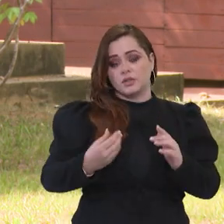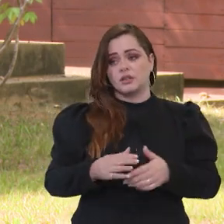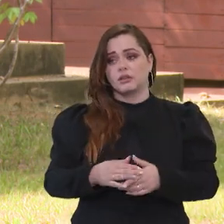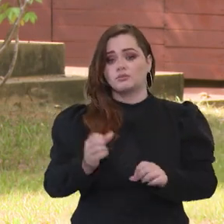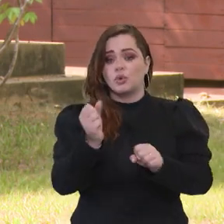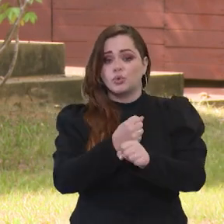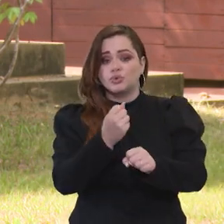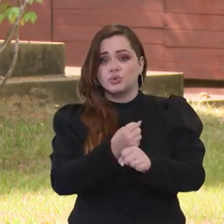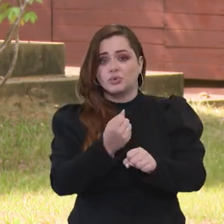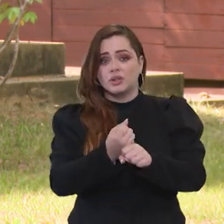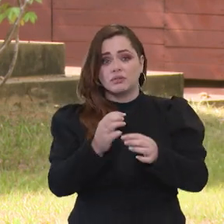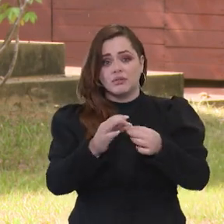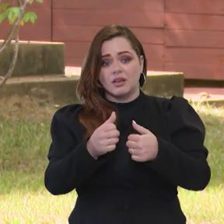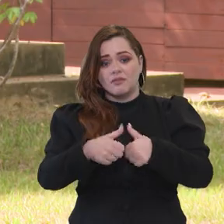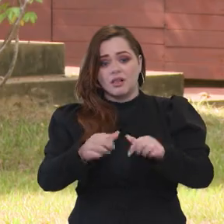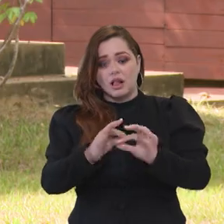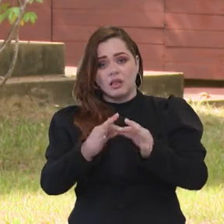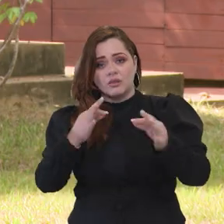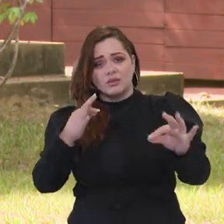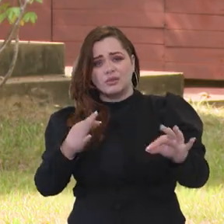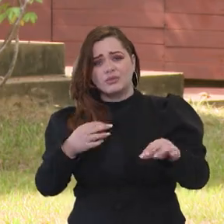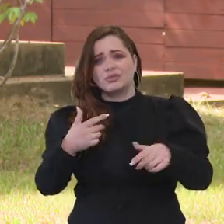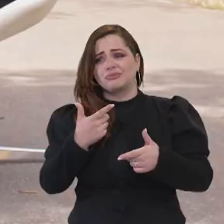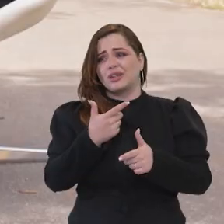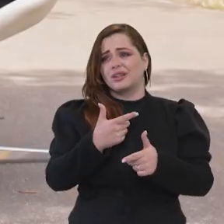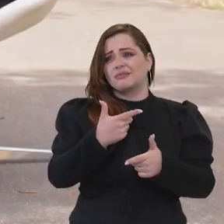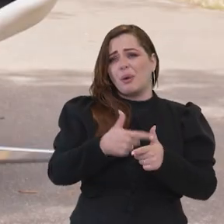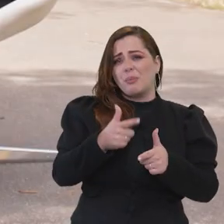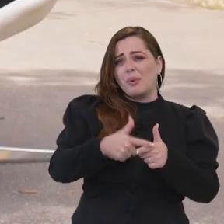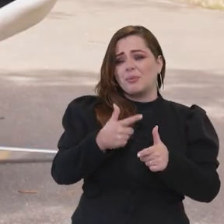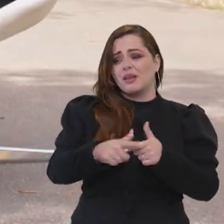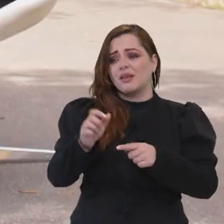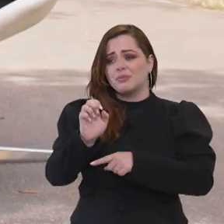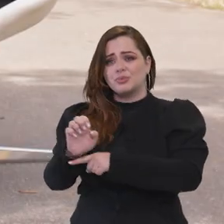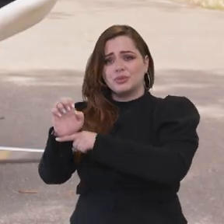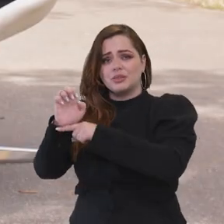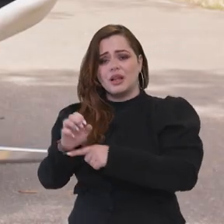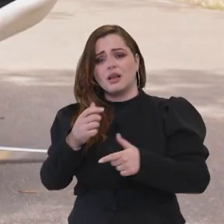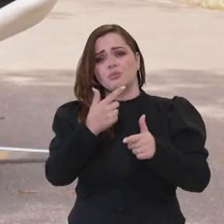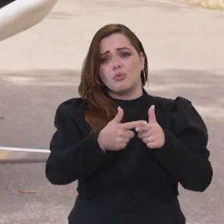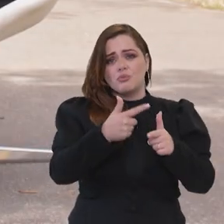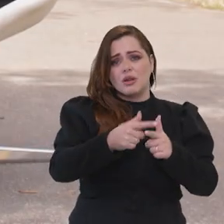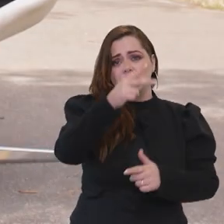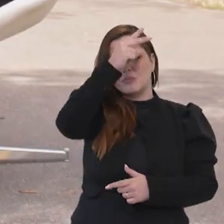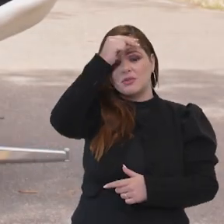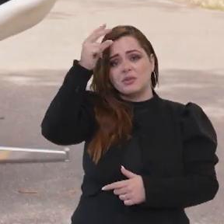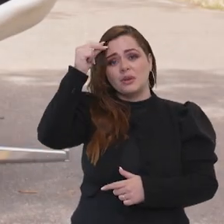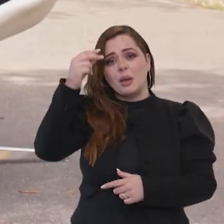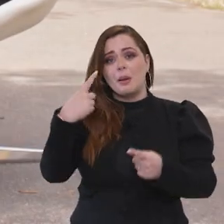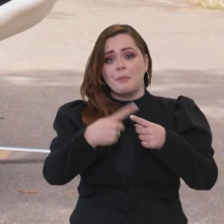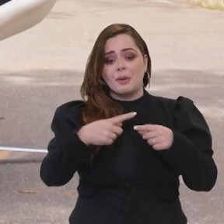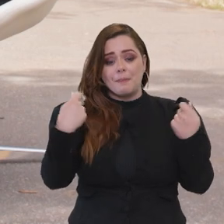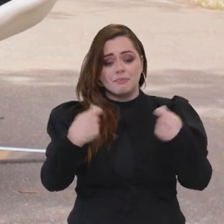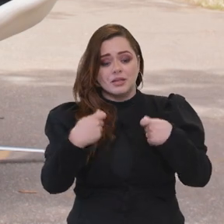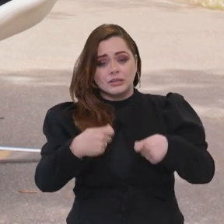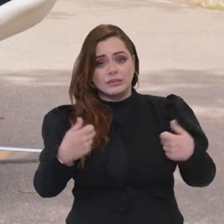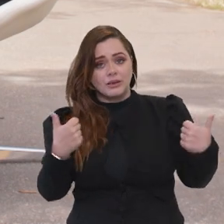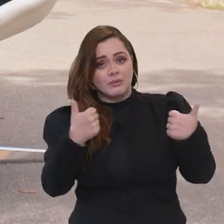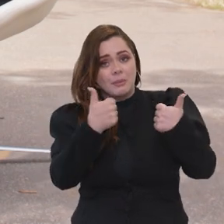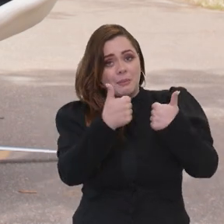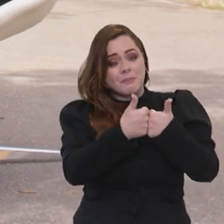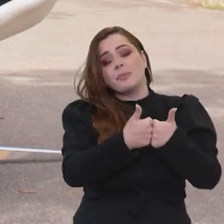e acabavam que geravam problemas para as prefeituras, para os governos do Estado, que eles tinham que levar para perto